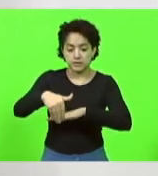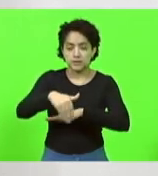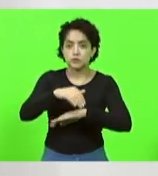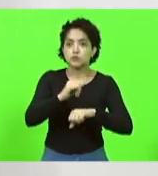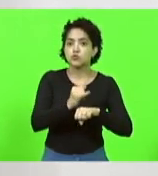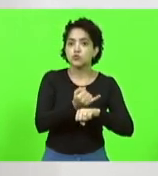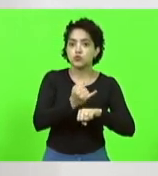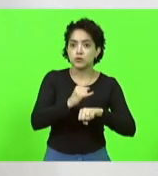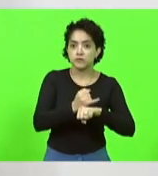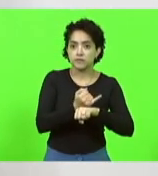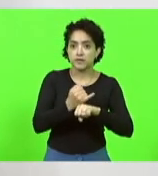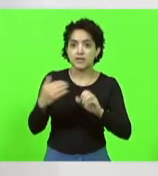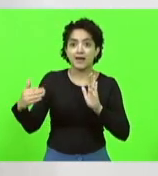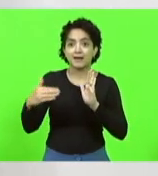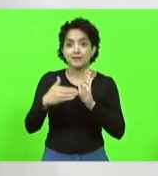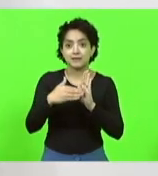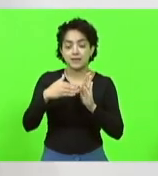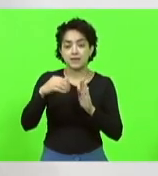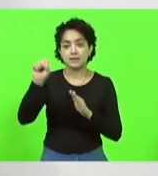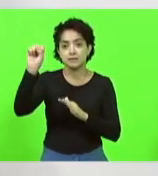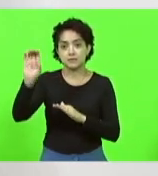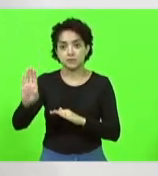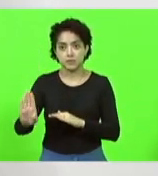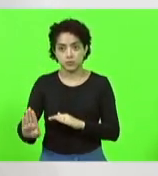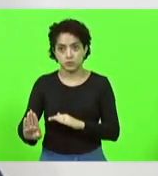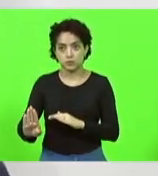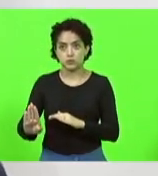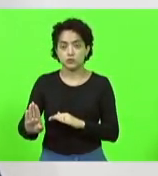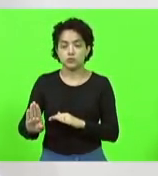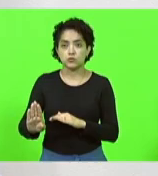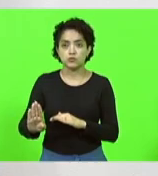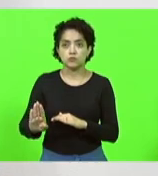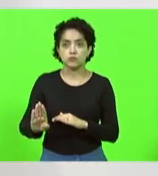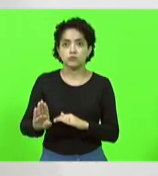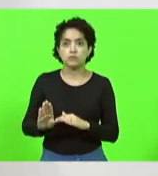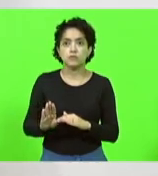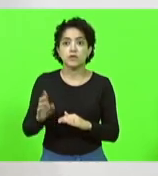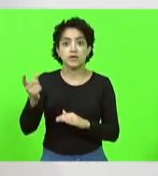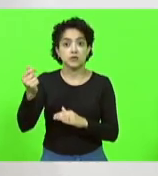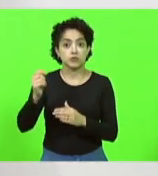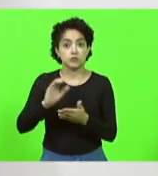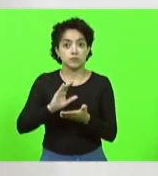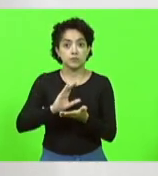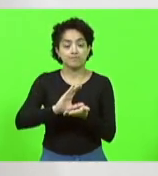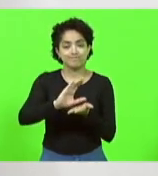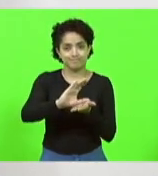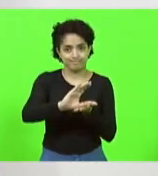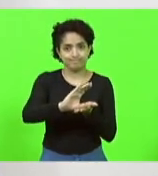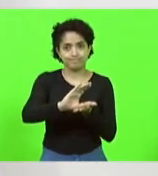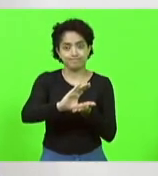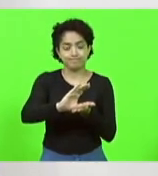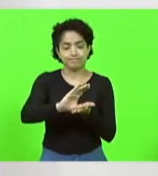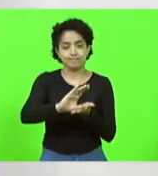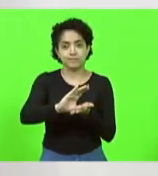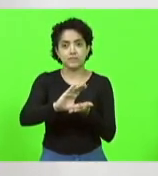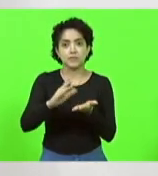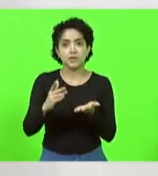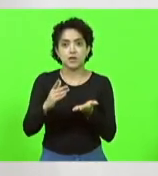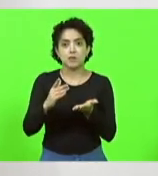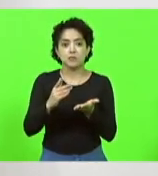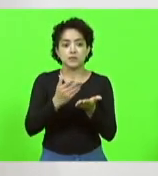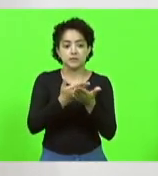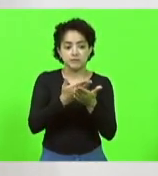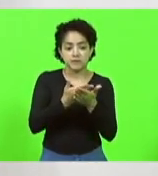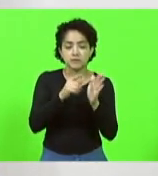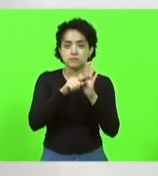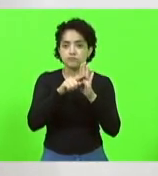a São Bento do Sul no plano plurianual de investimentos, porque está se fazendo levantamento para